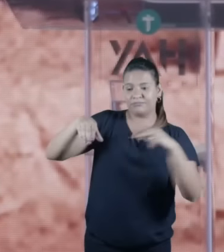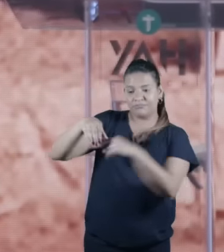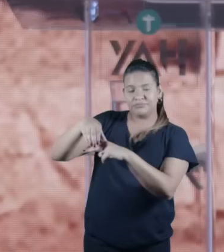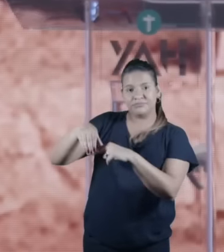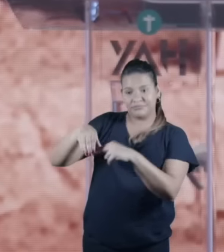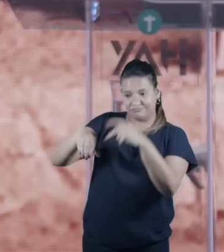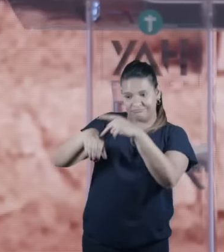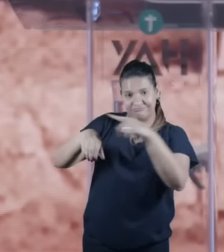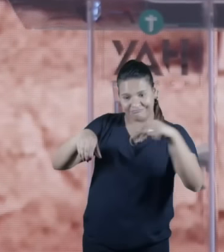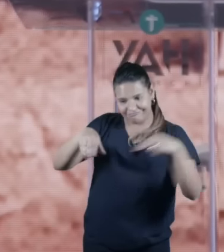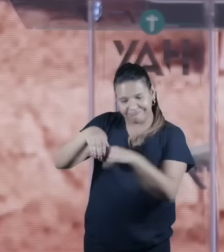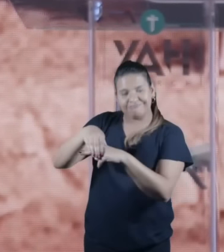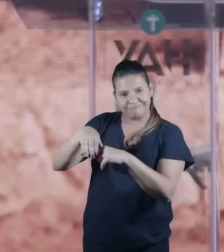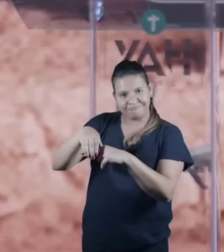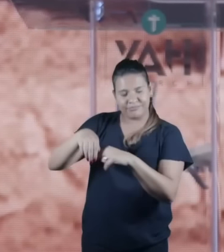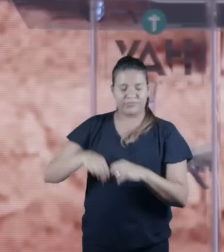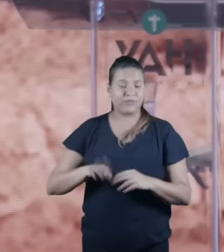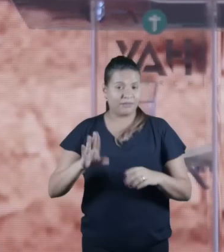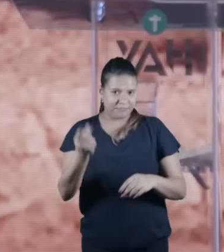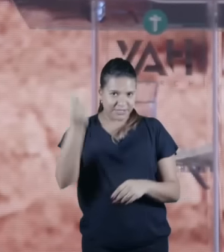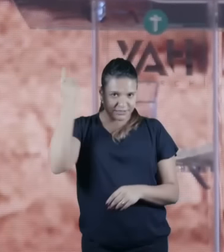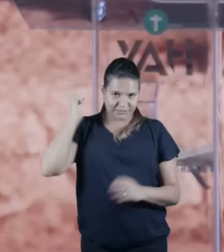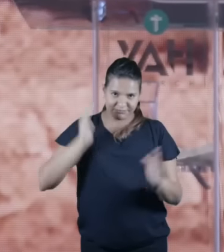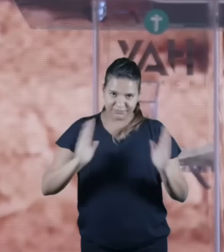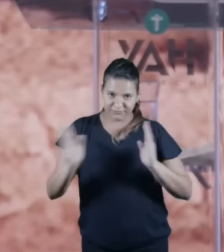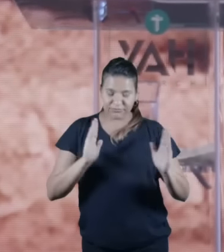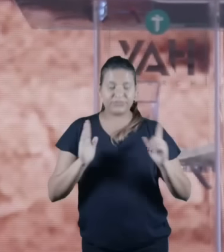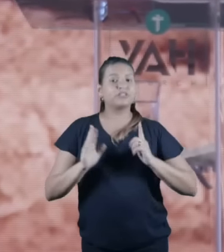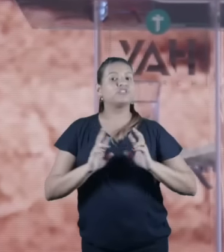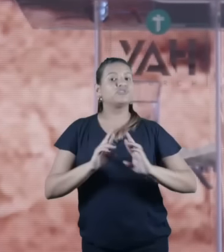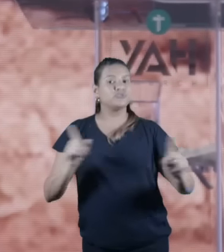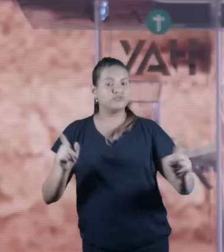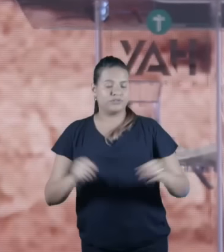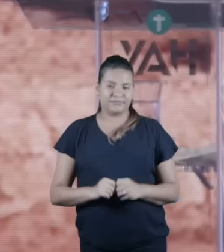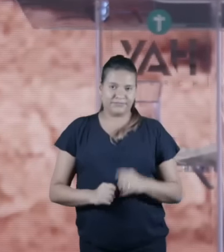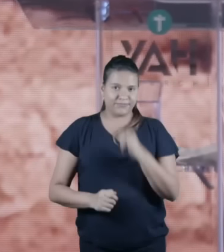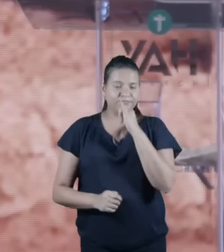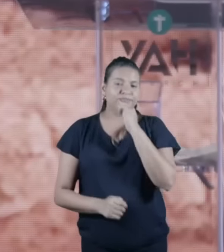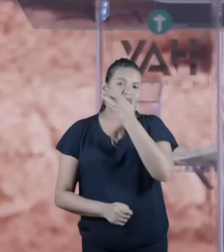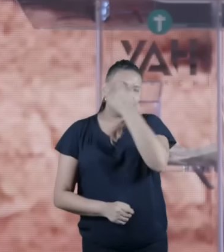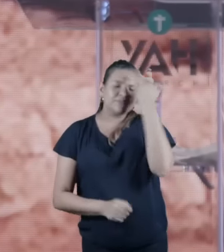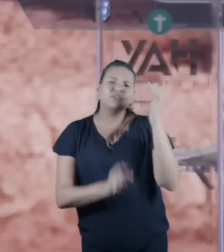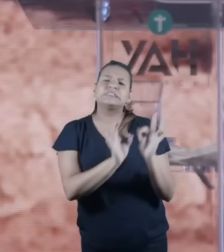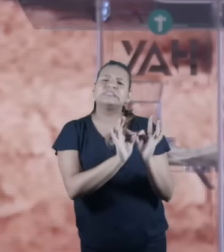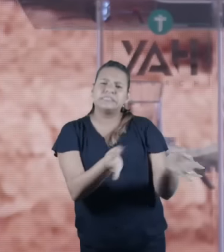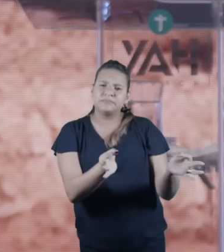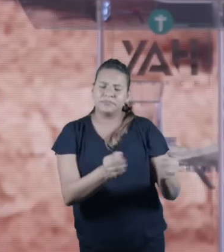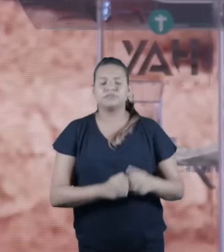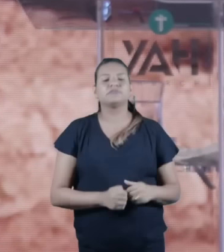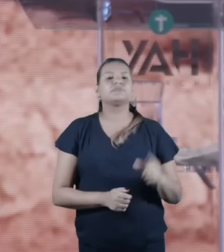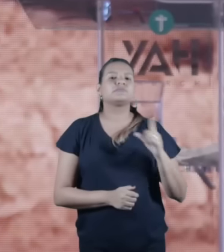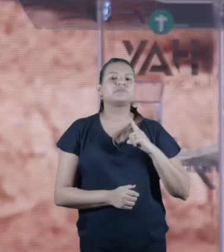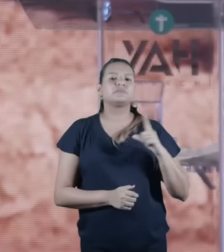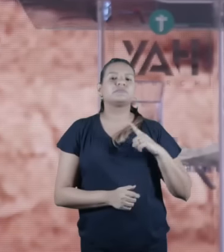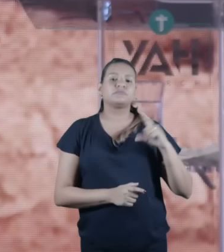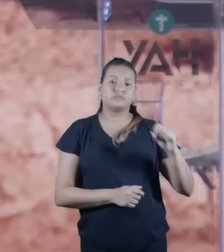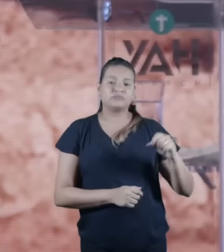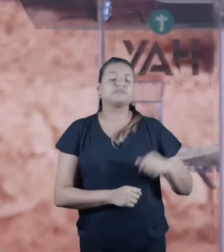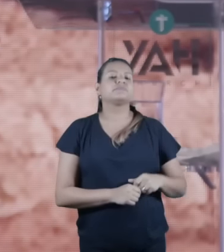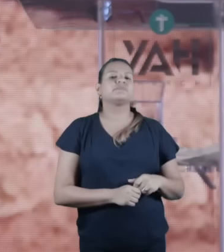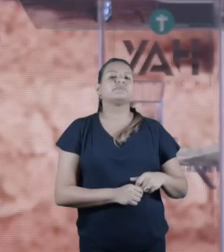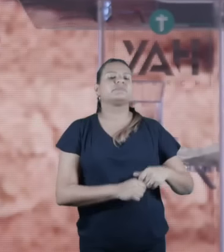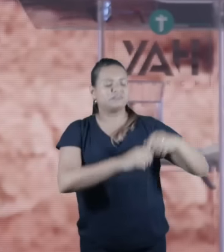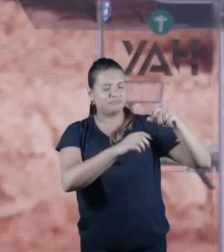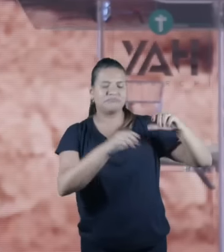primeira é o pessoal simples abre um buraco coloca a pessoa dentro tapa põe uma pedra para marcar o local e é